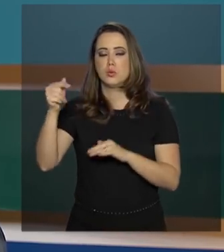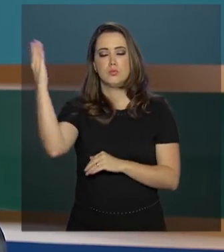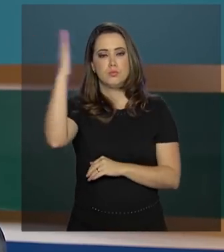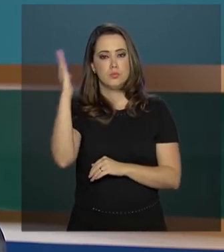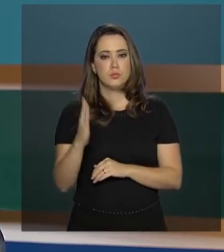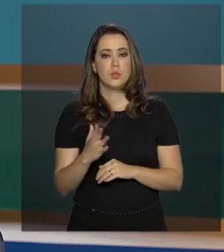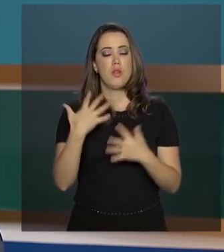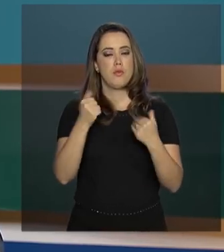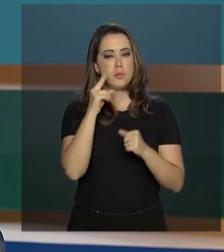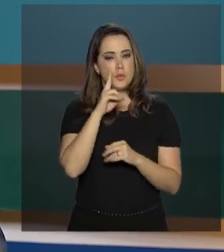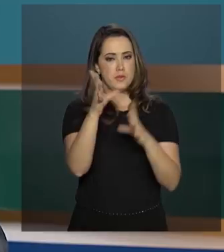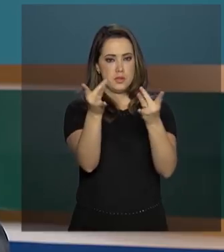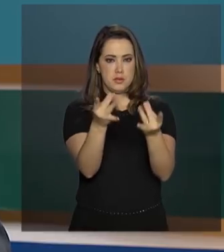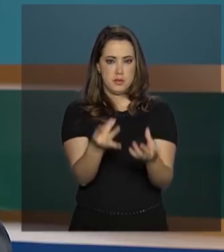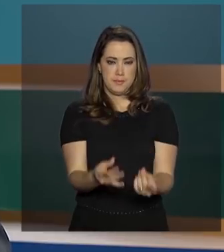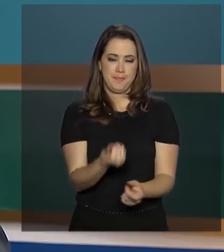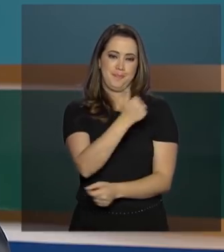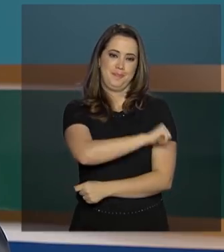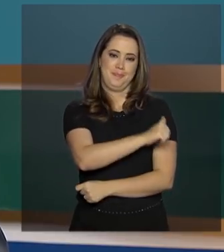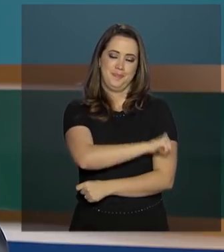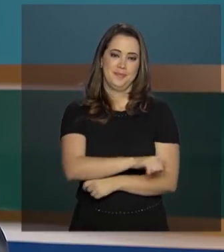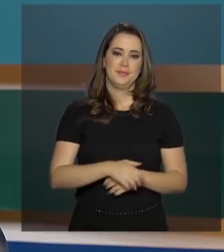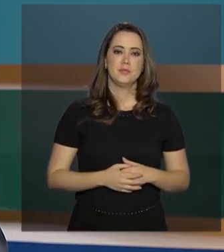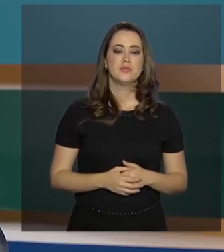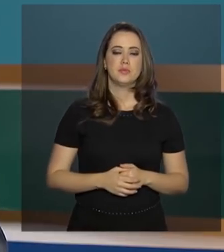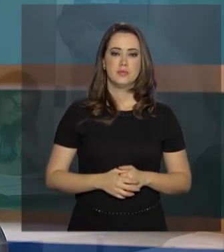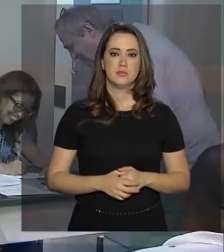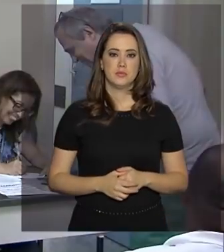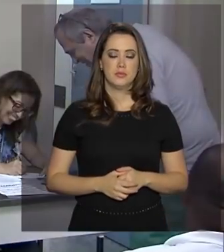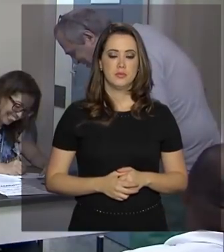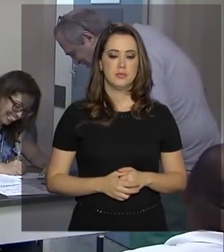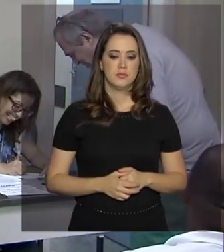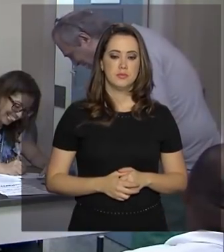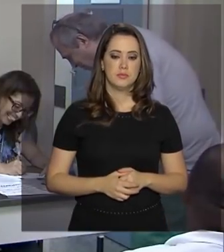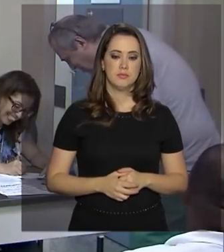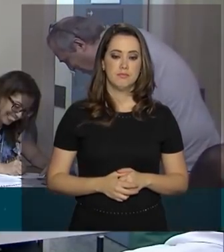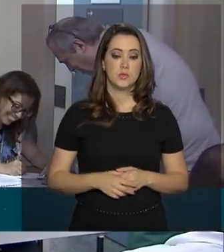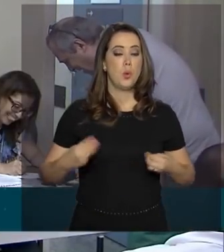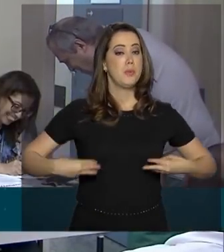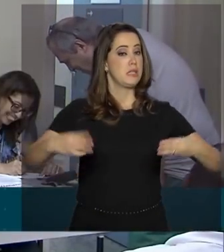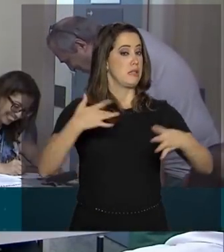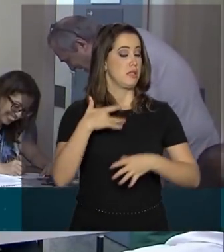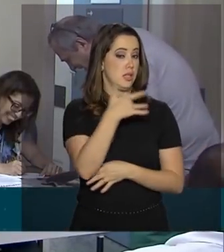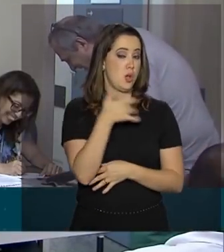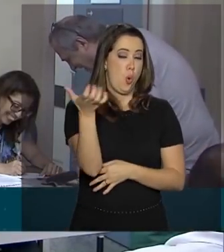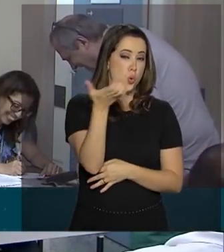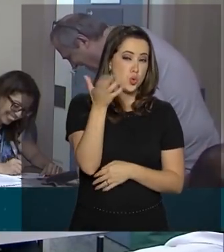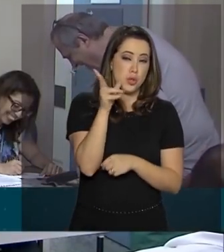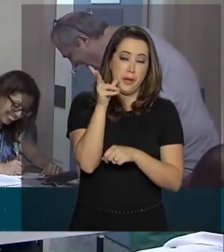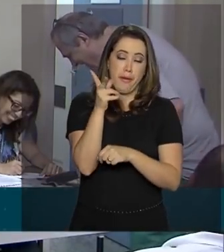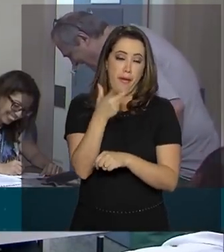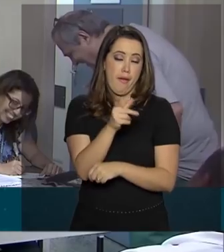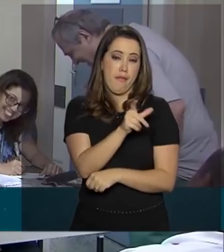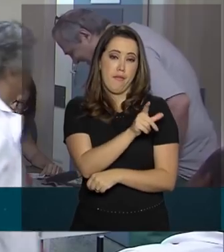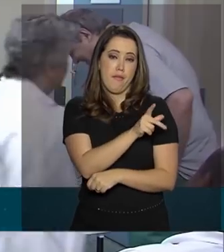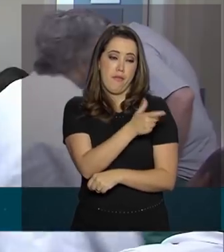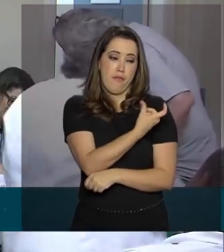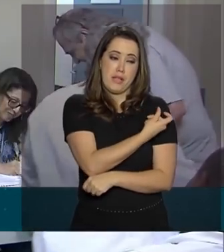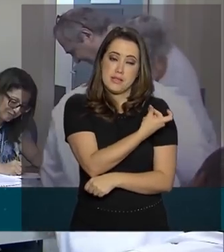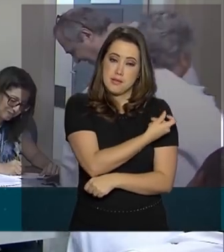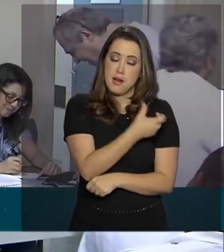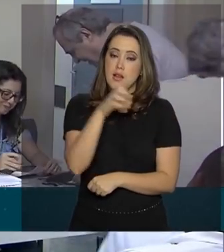outras informações para a gente, direto do Rio de Janeiro. O Ministério da Saúde pretende imunizar 59